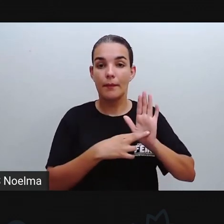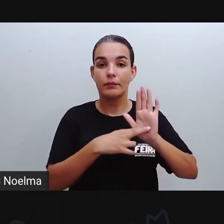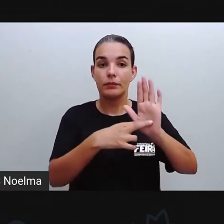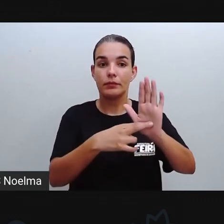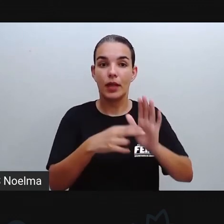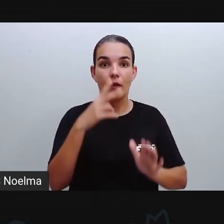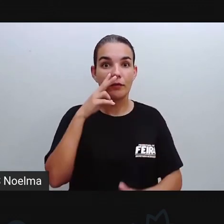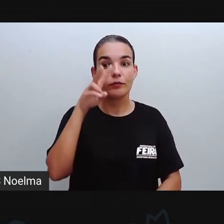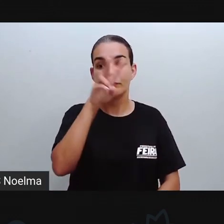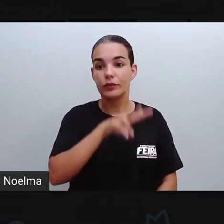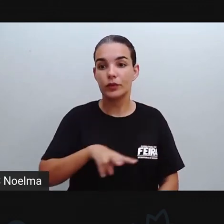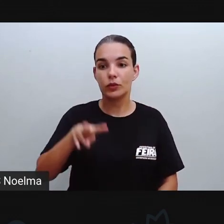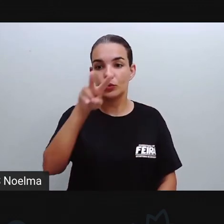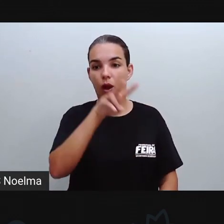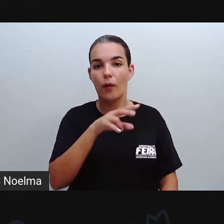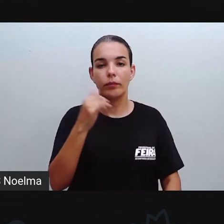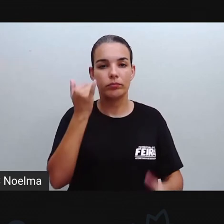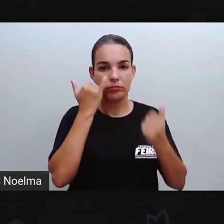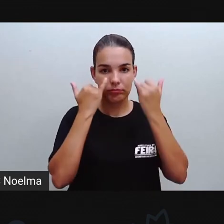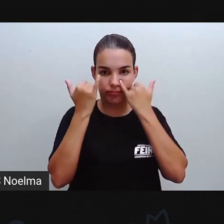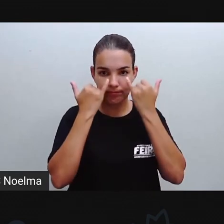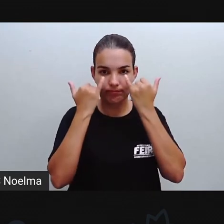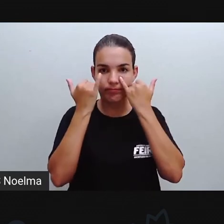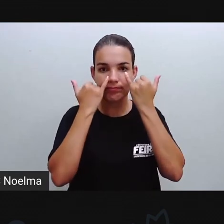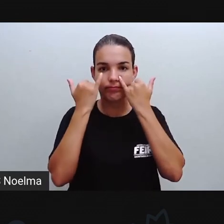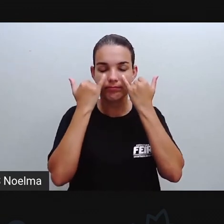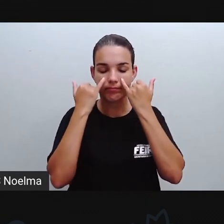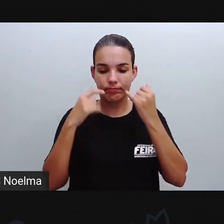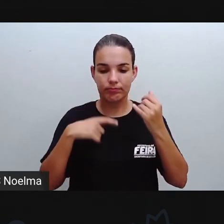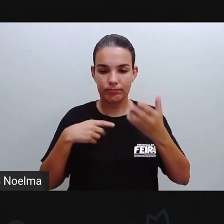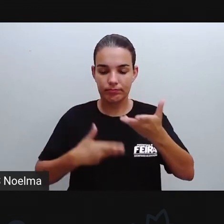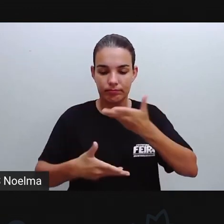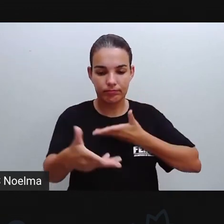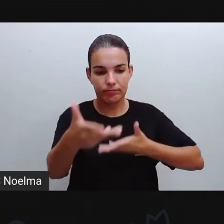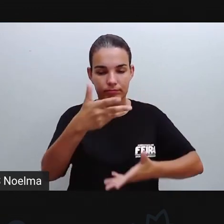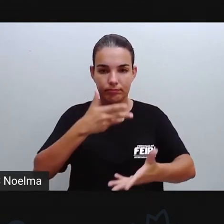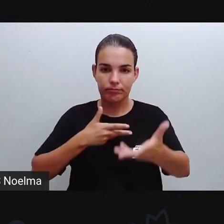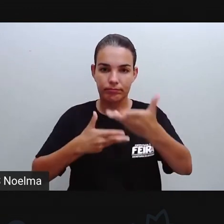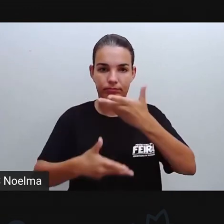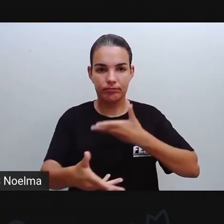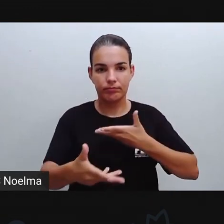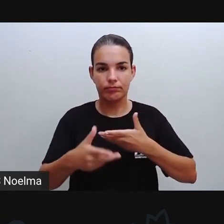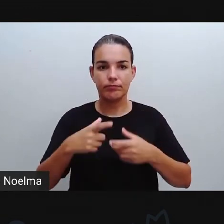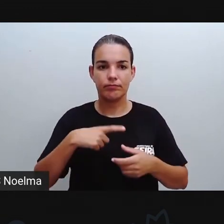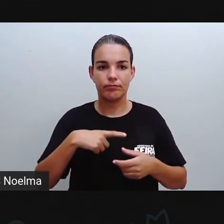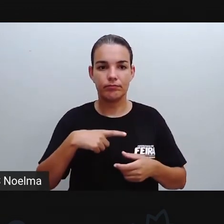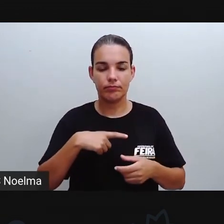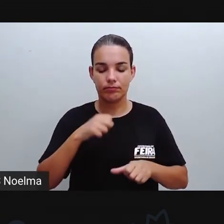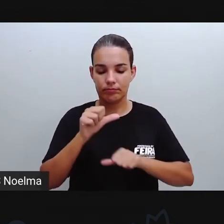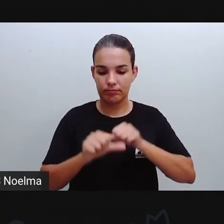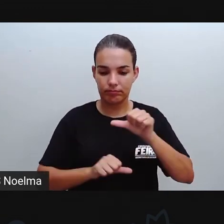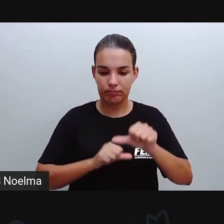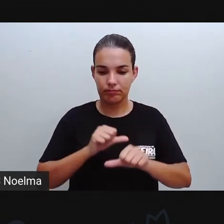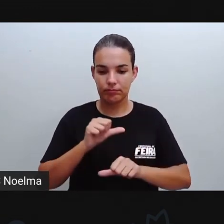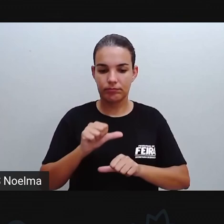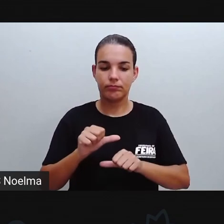visuais da informação que está sendo compartilhada e vai ajudar a quebrar o conteúdo e vai tornar